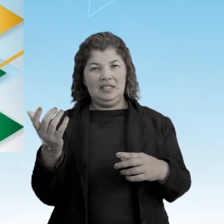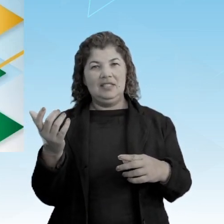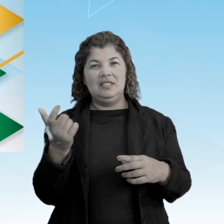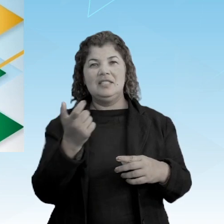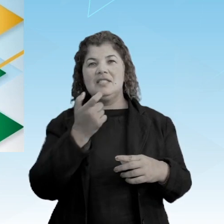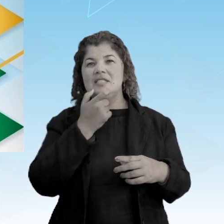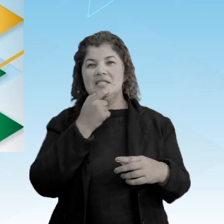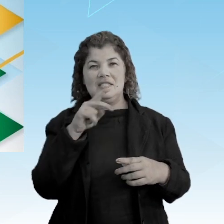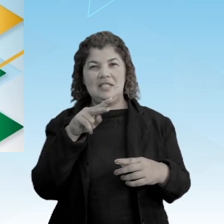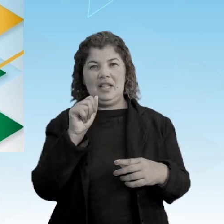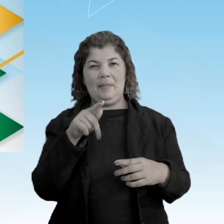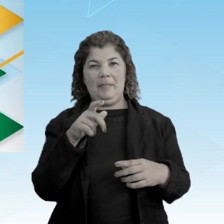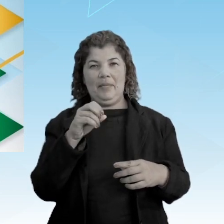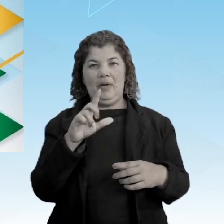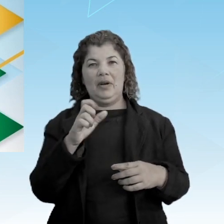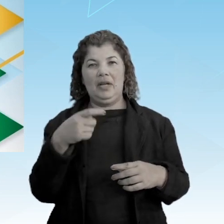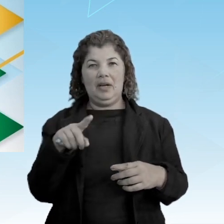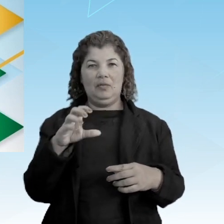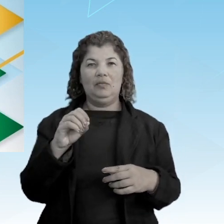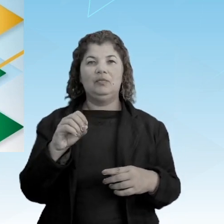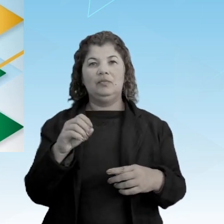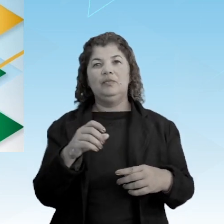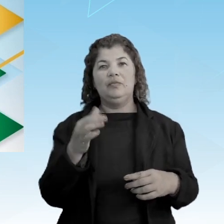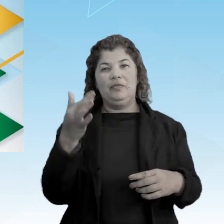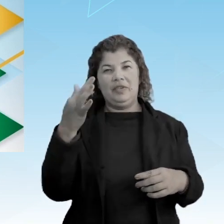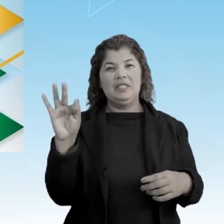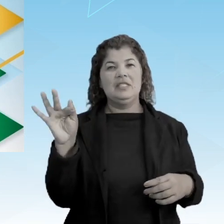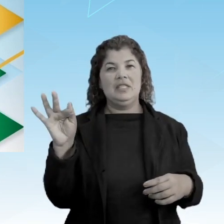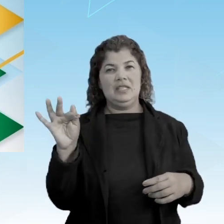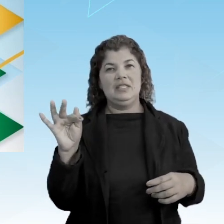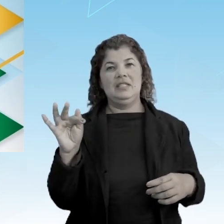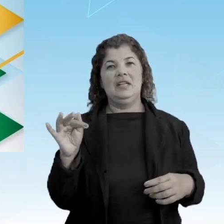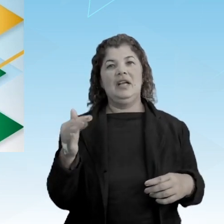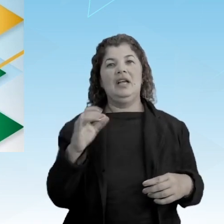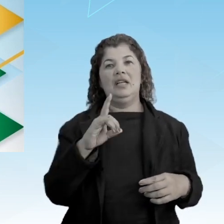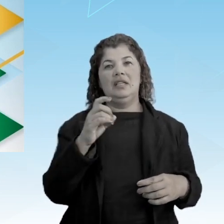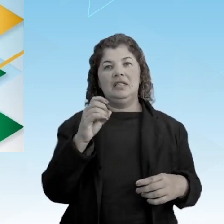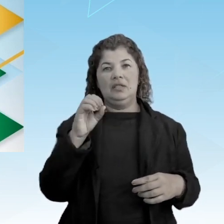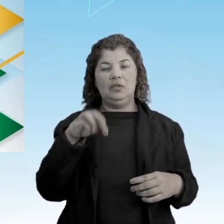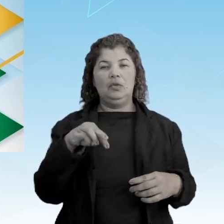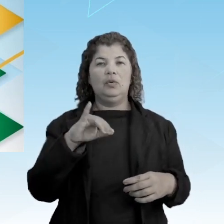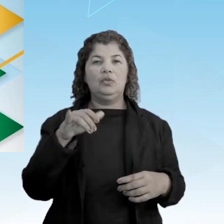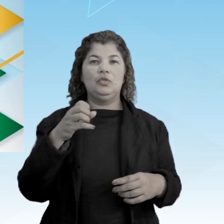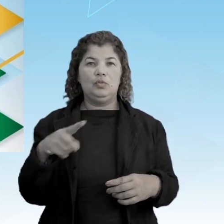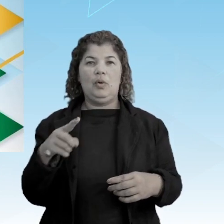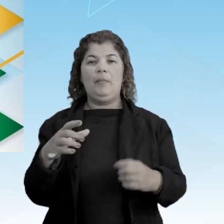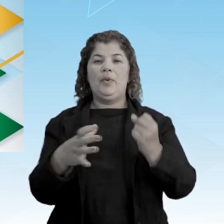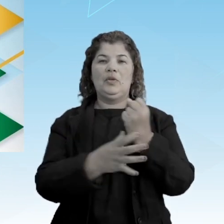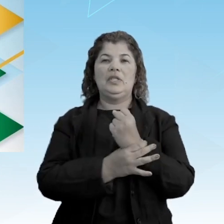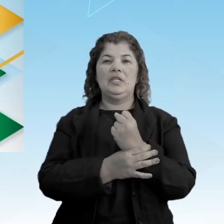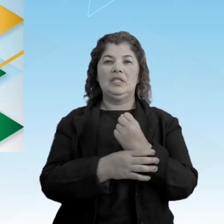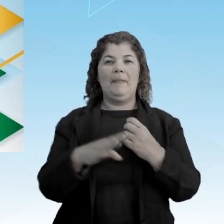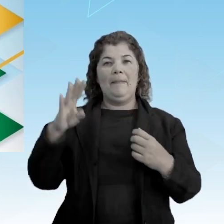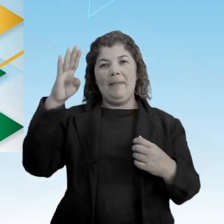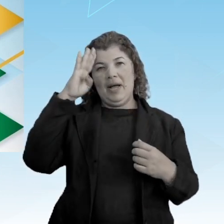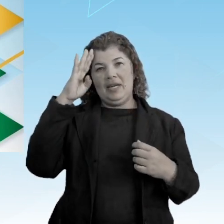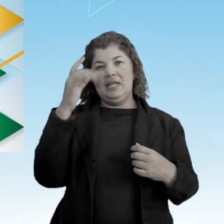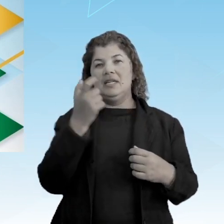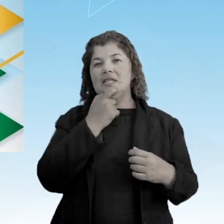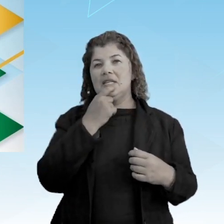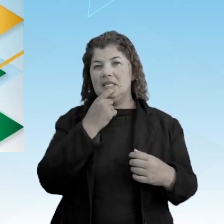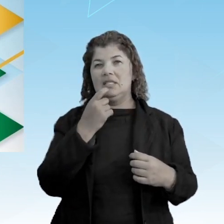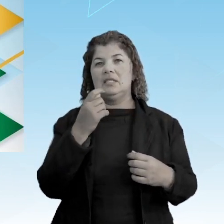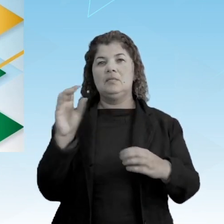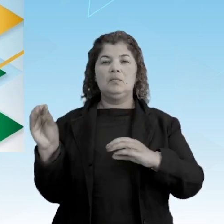estropa de Napoleão. Dom João se mudou protegido pela marinha inglesa. E acompanhar sabe de quanto? Dez